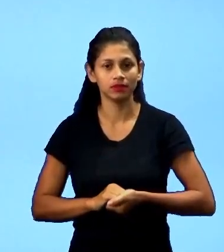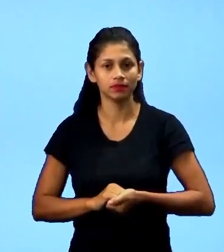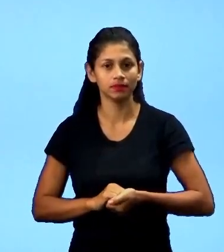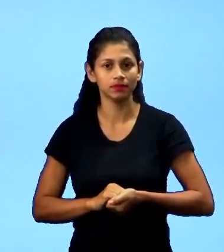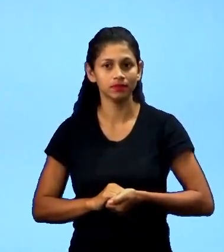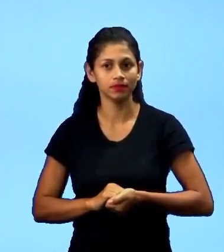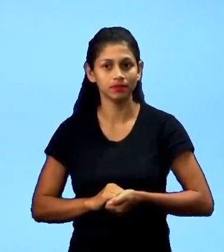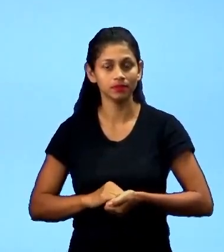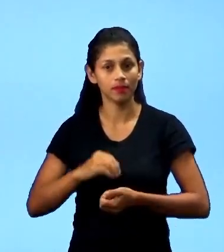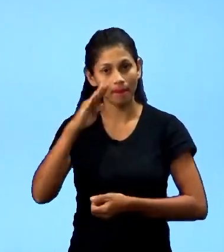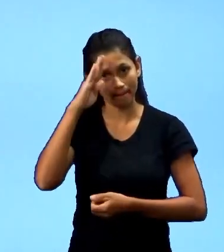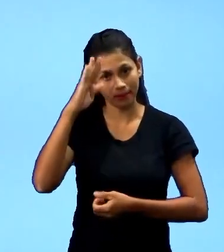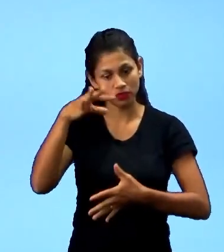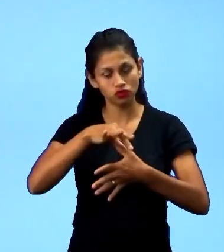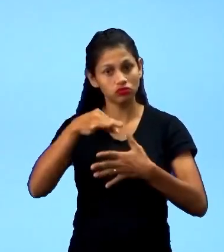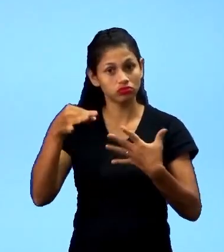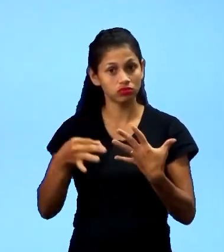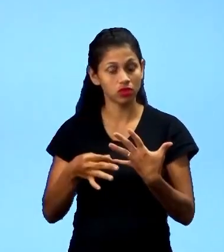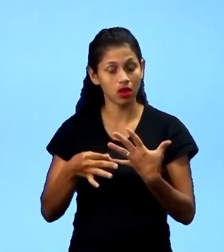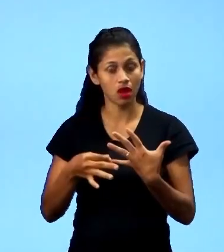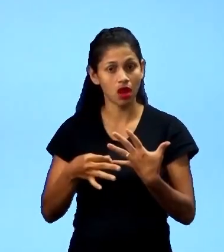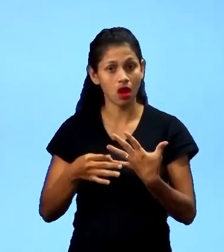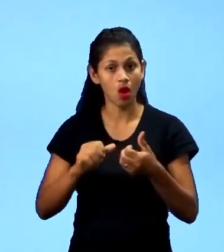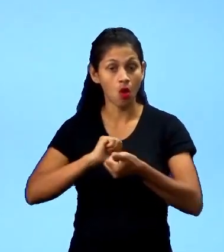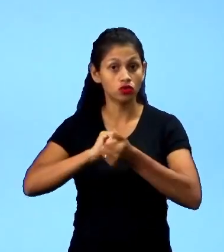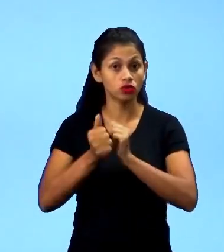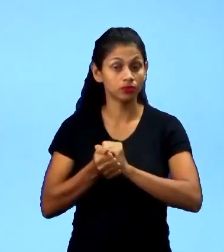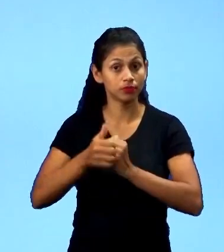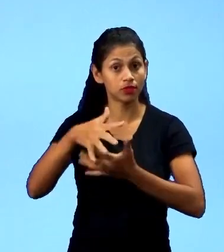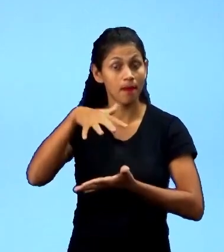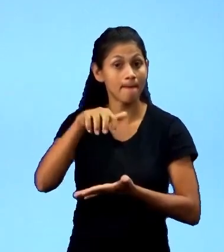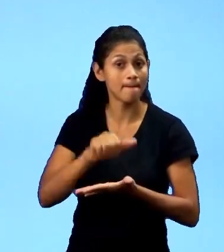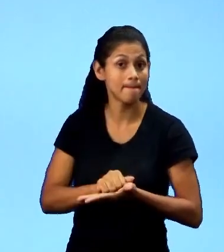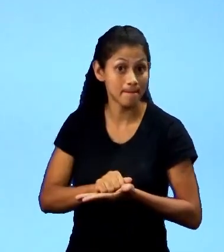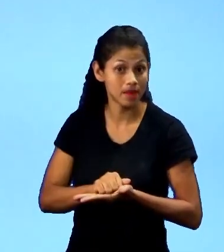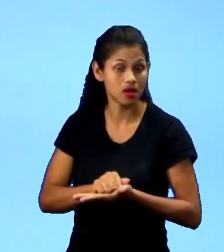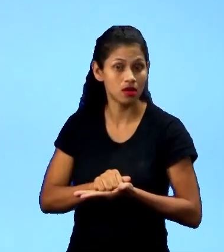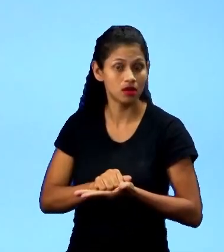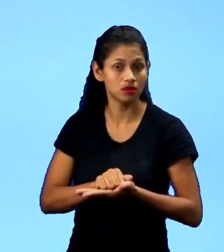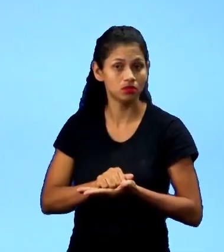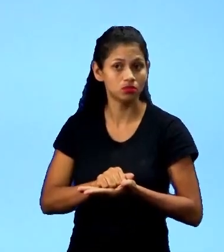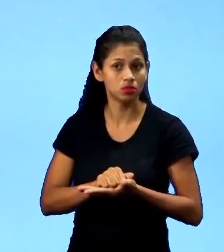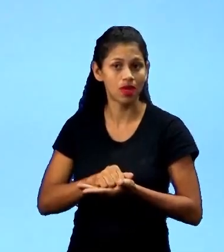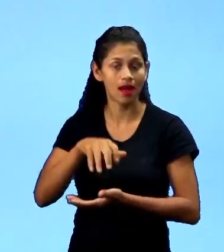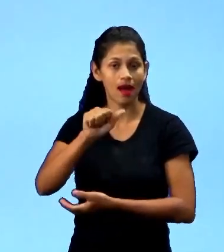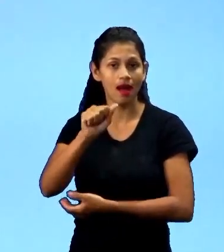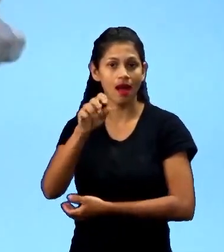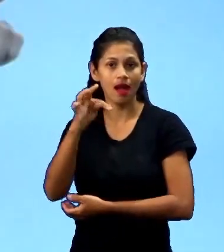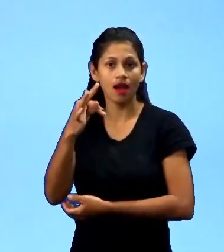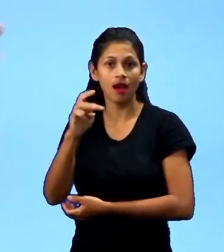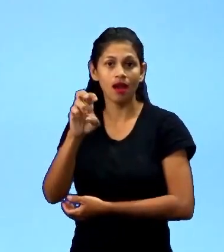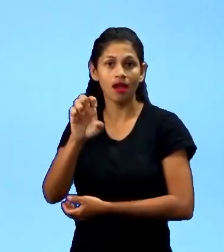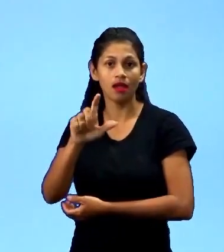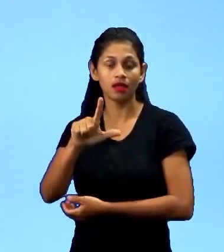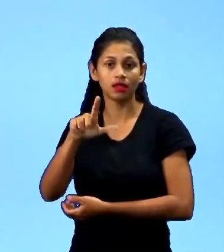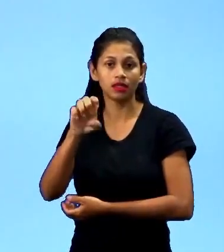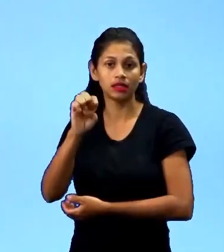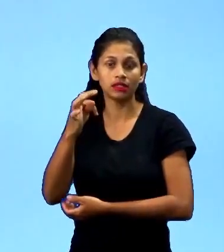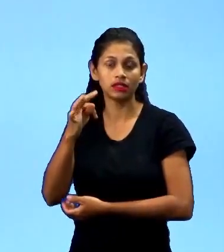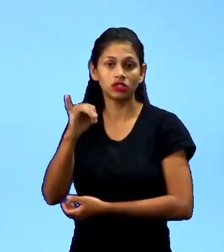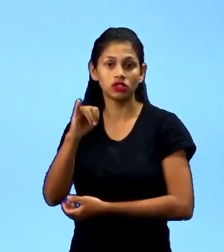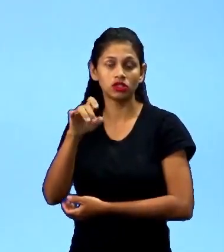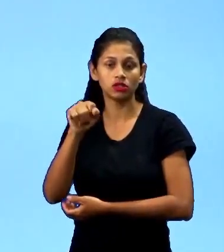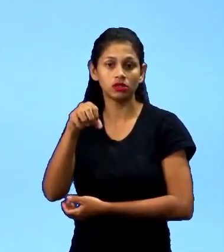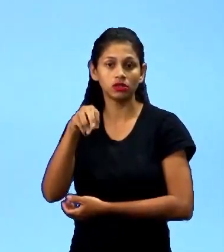características, que é o esporte de marca. Por exemplo, o atletismo, em que é eu contra outros adversários. São vários